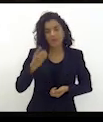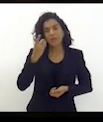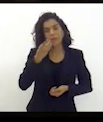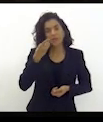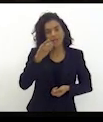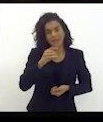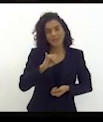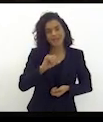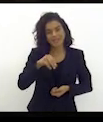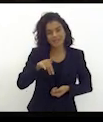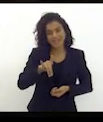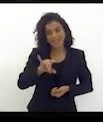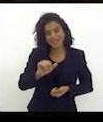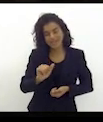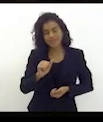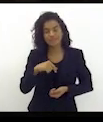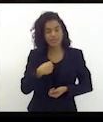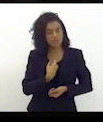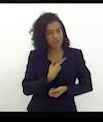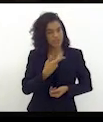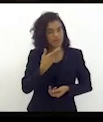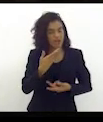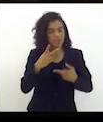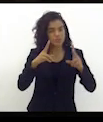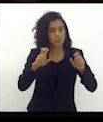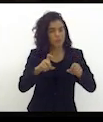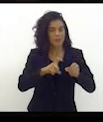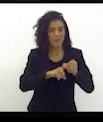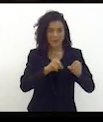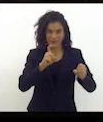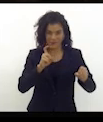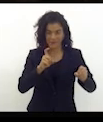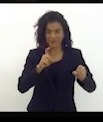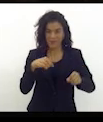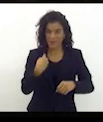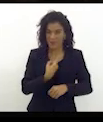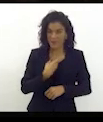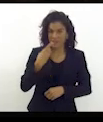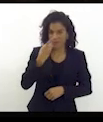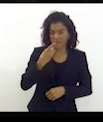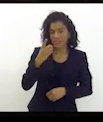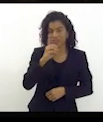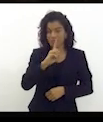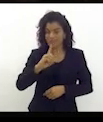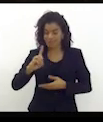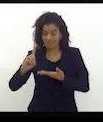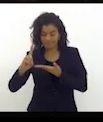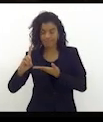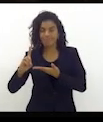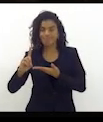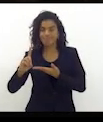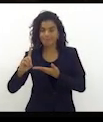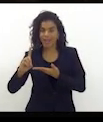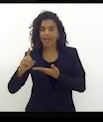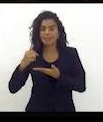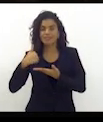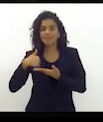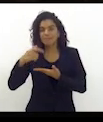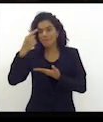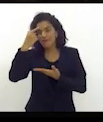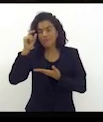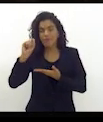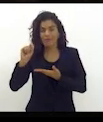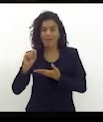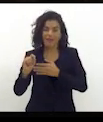Índia, quando a gente fala em autonomia, muitas das vezes nós que somos deputados de direita, a gente já leva logo para o viés de que a esquerda,